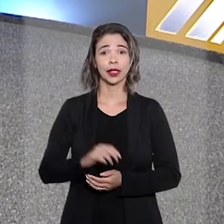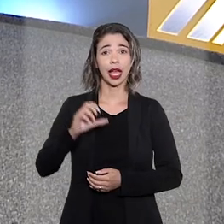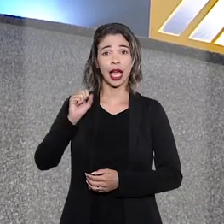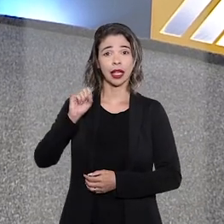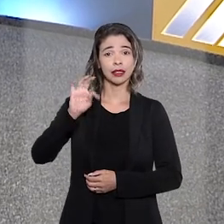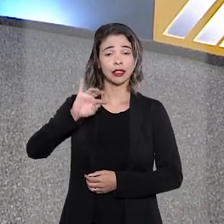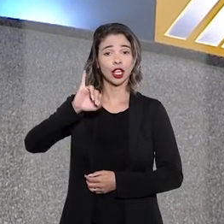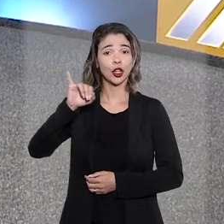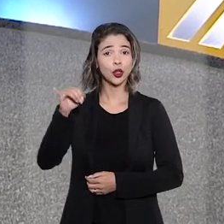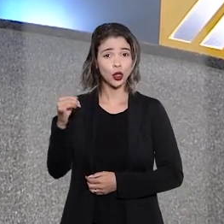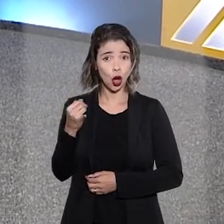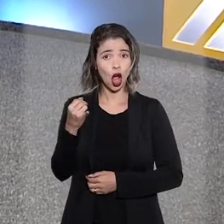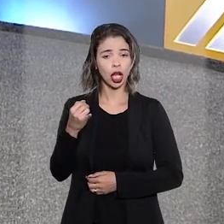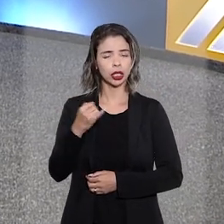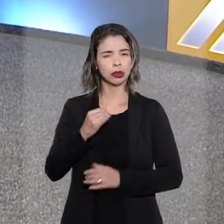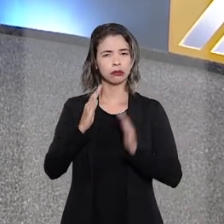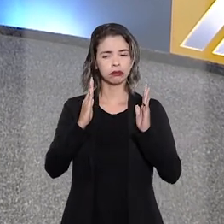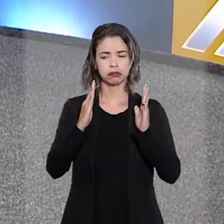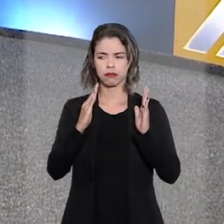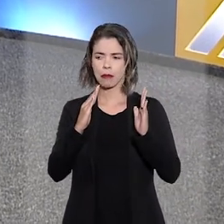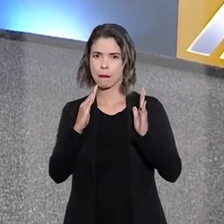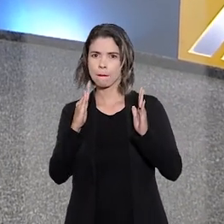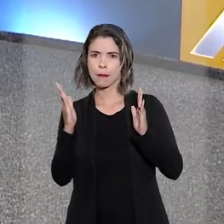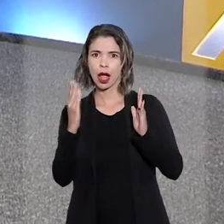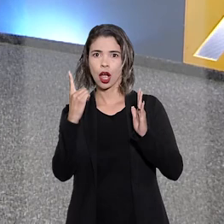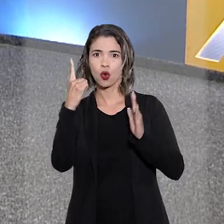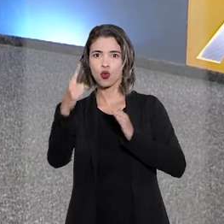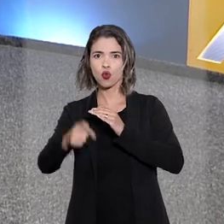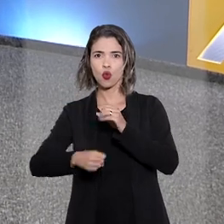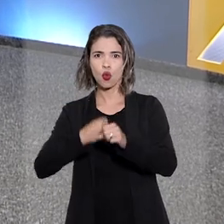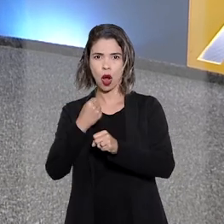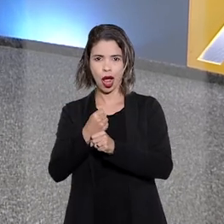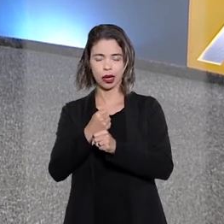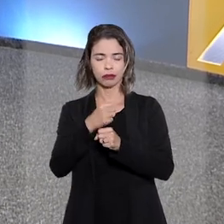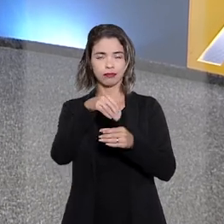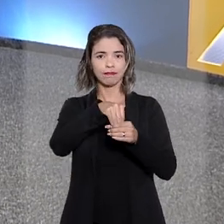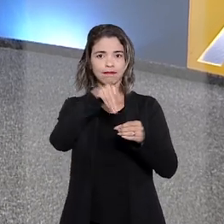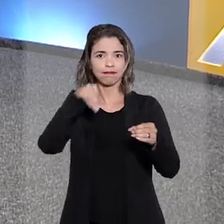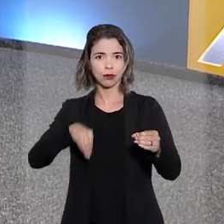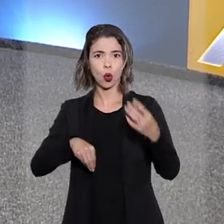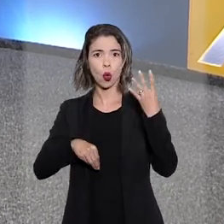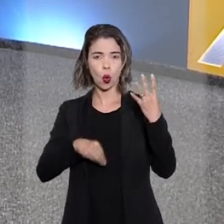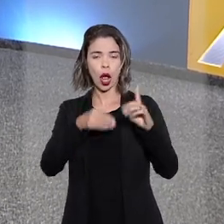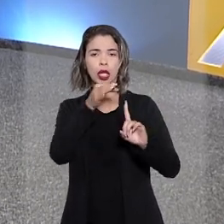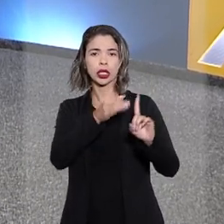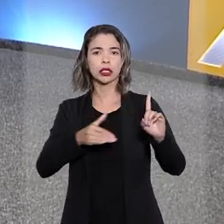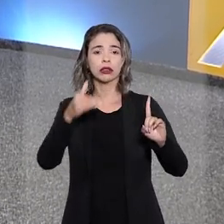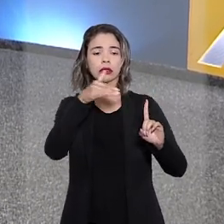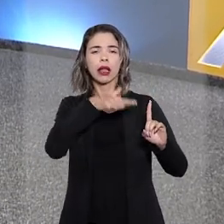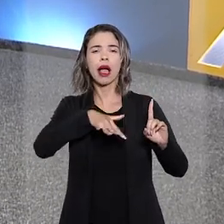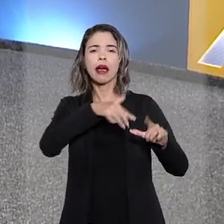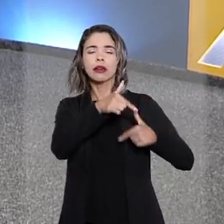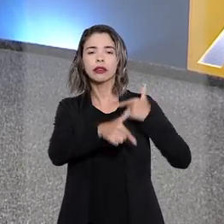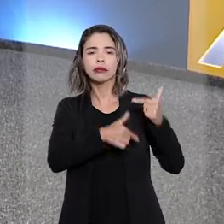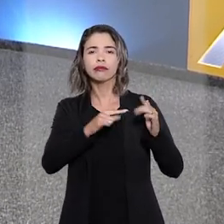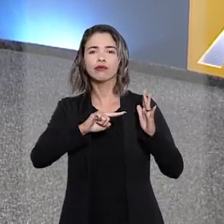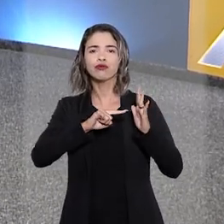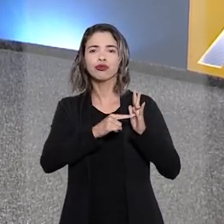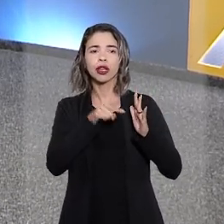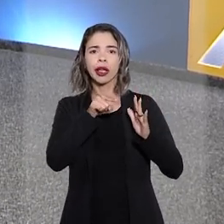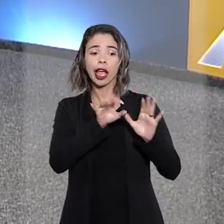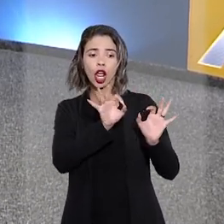O Superior Tribunal de Justiça prorrogou por um ano o afastamento de quatro desembargadores trabalhistas